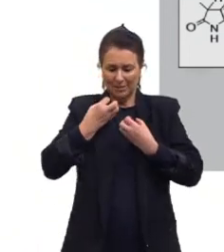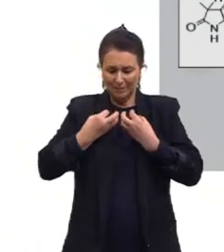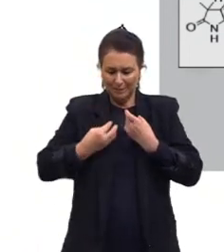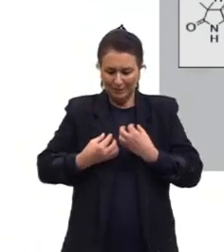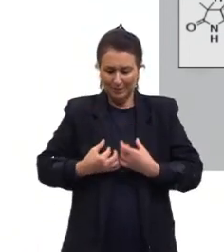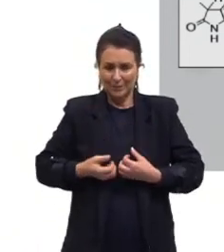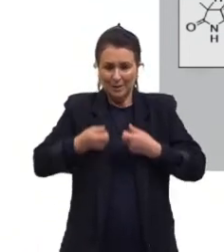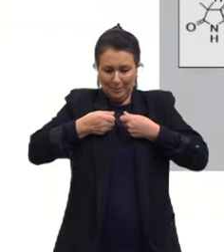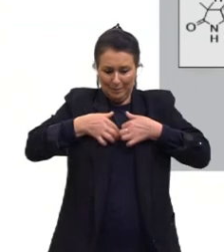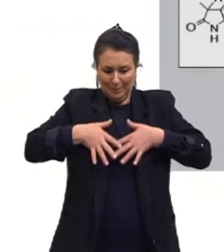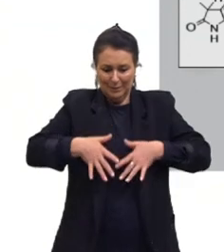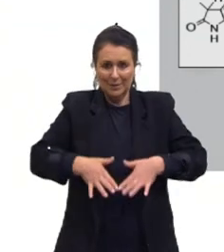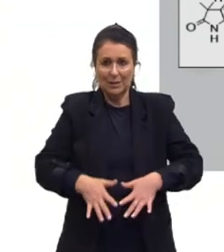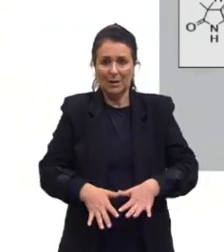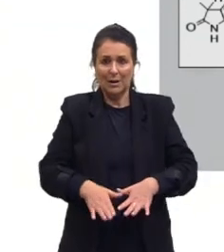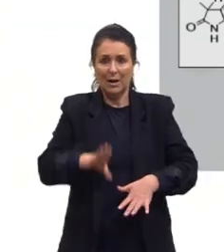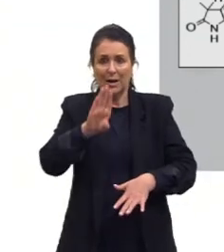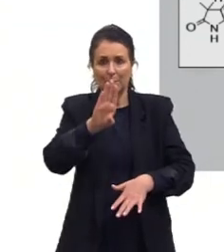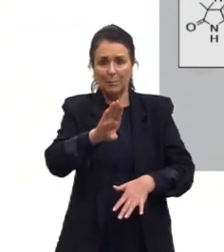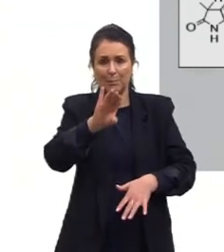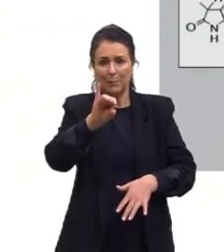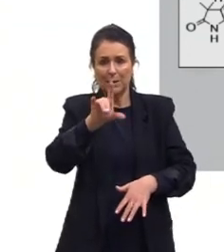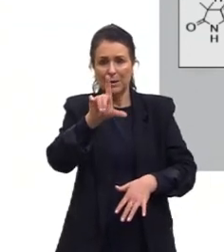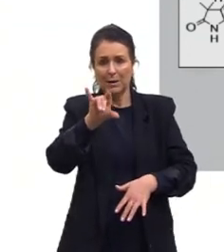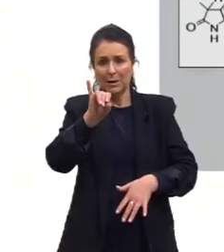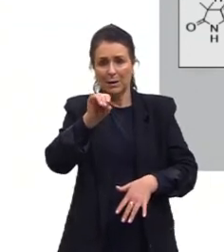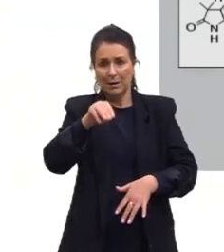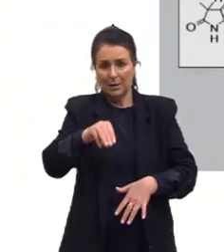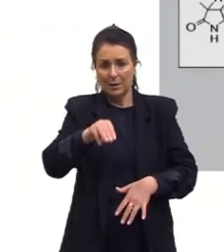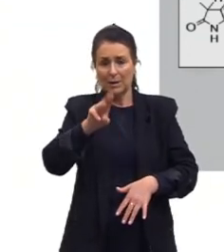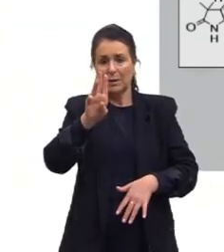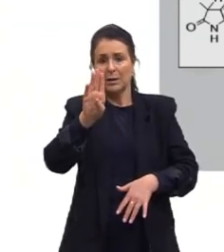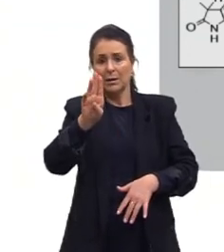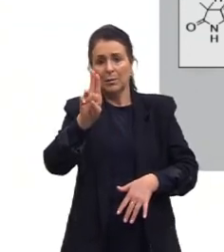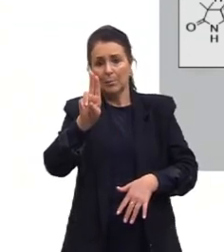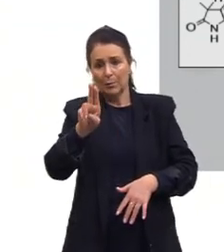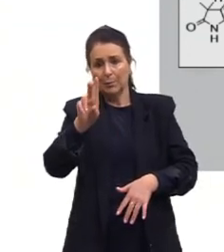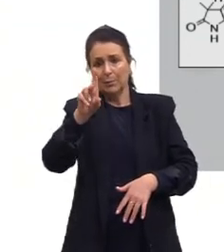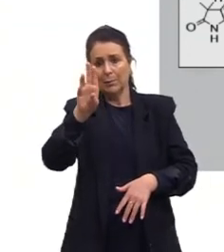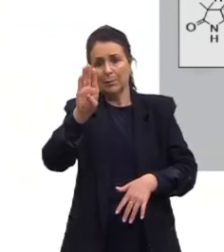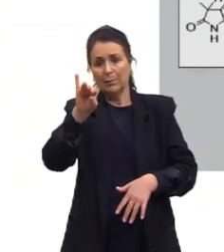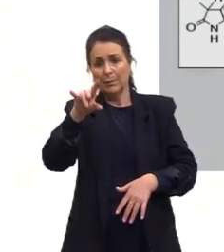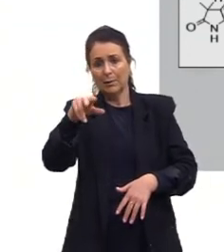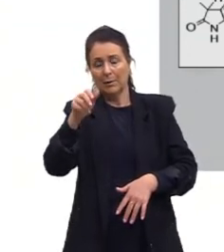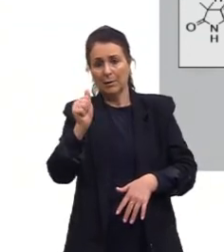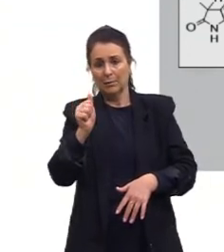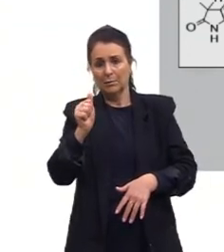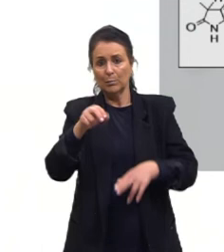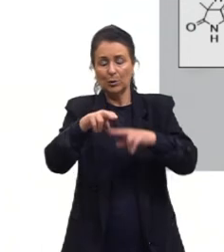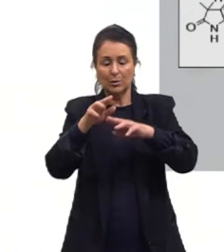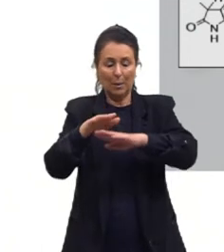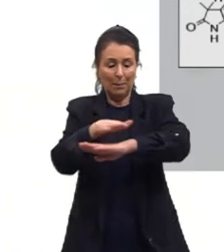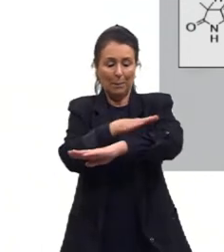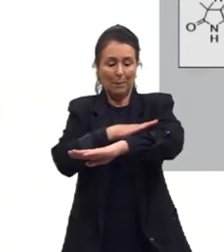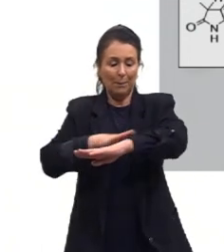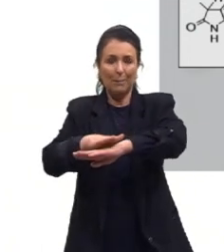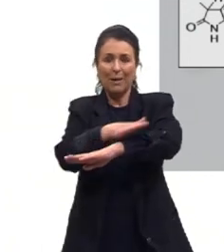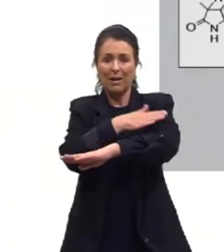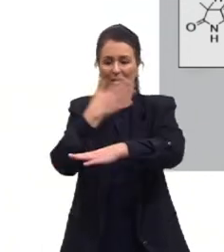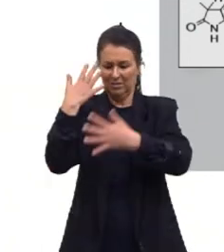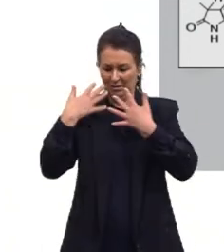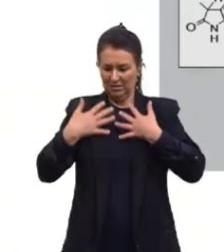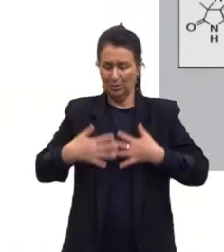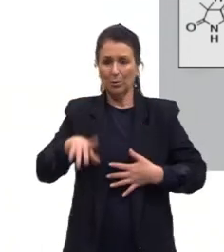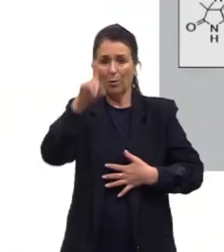eficiente a bilirrubina. Com isso, o acúmulo dessa substância deixa-o com a pele amarelada, por isso amarelão.